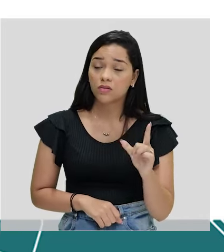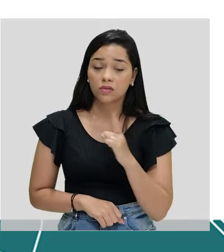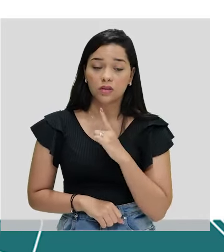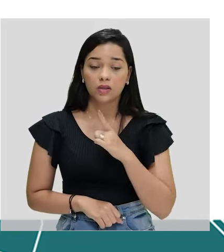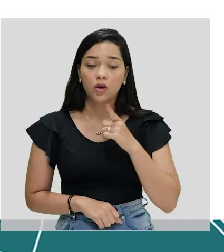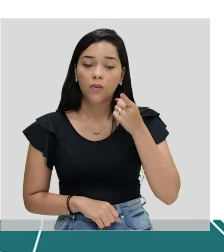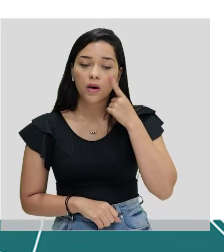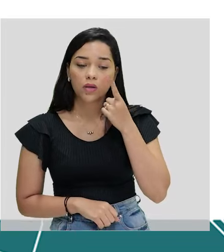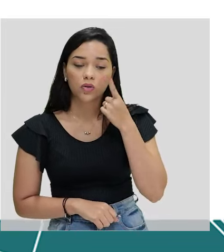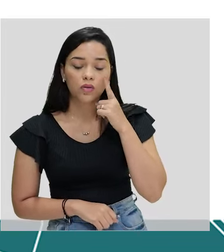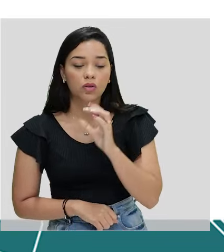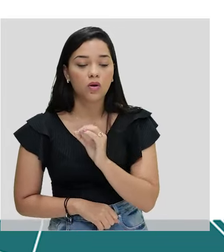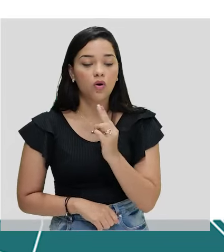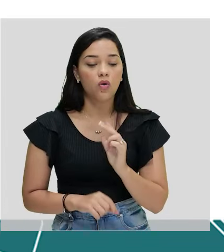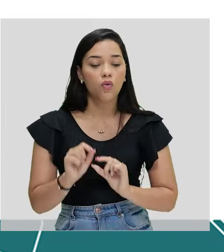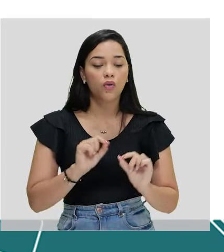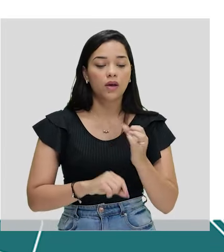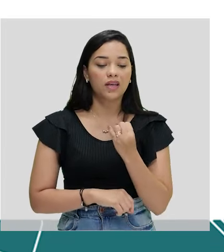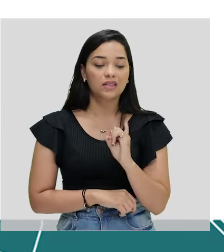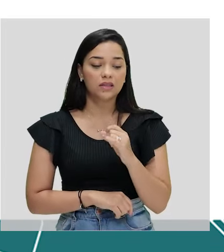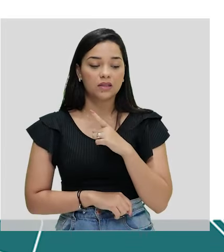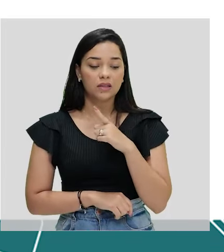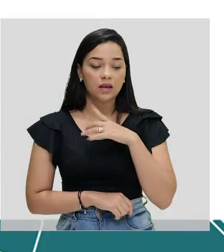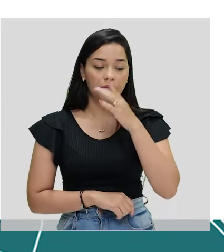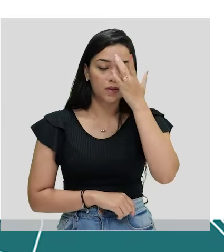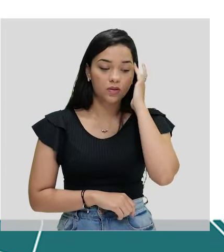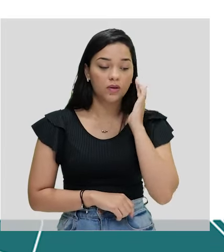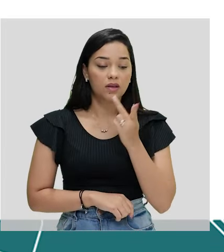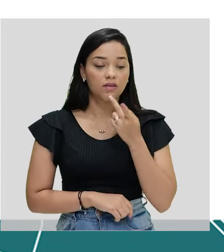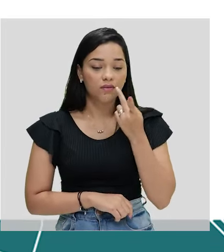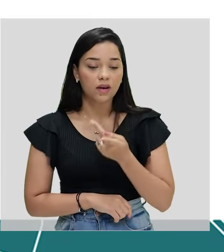dúvida ou um condicionamento do falante.